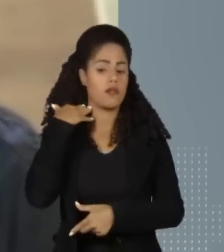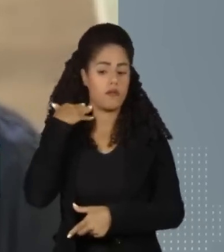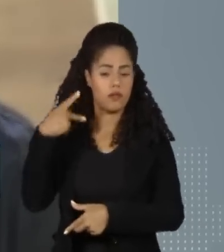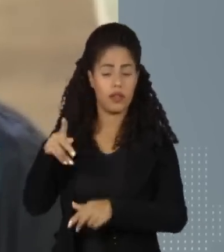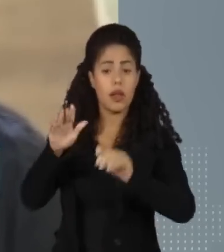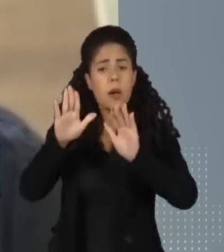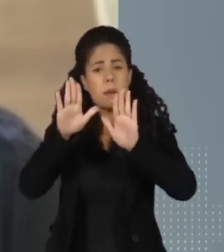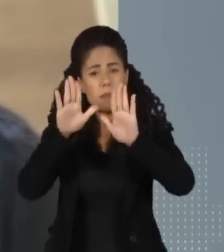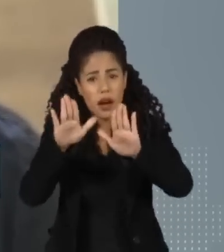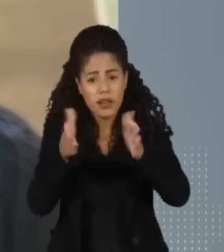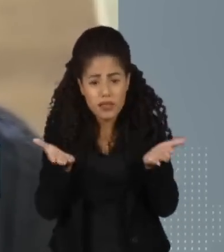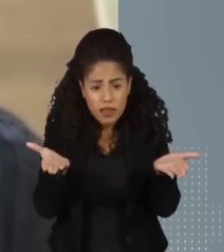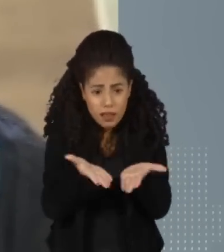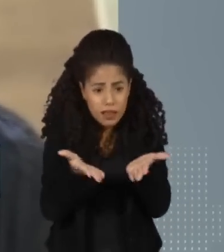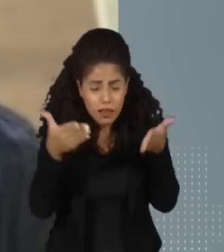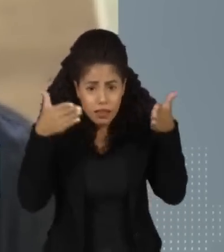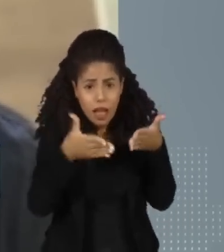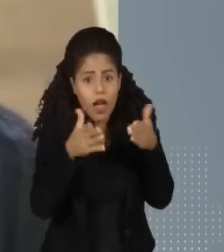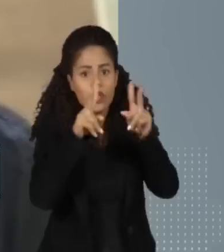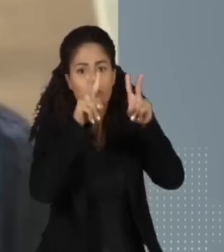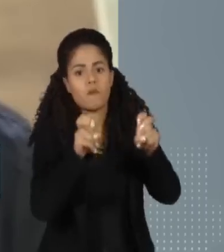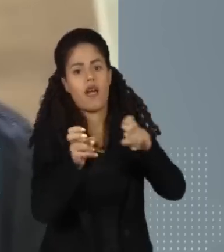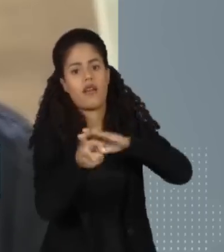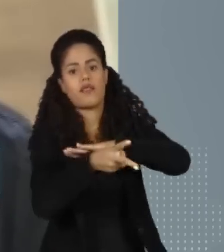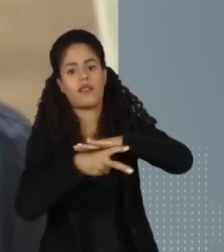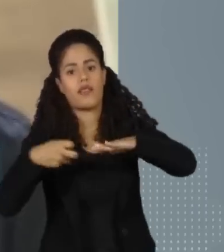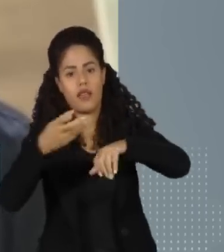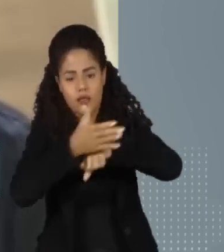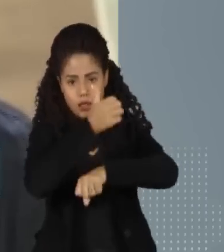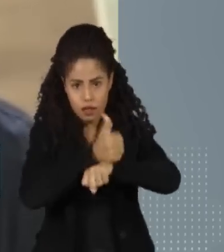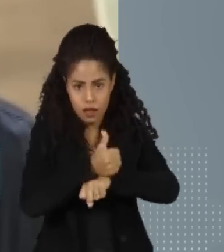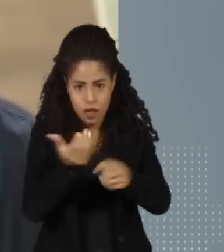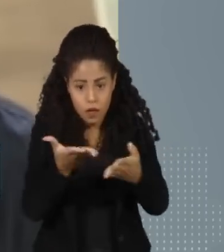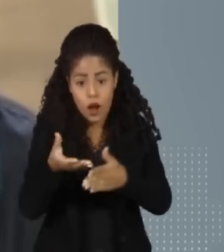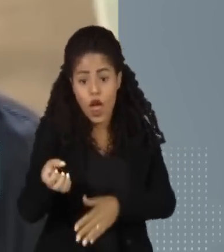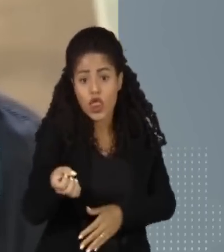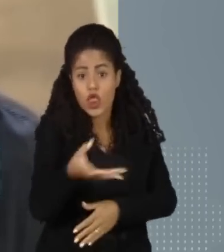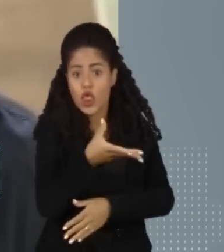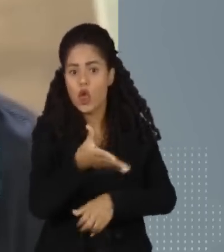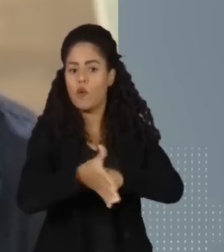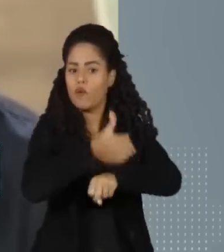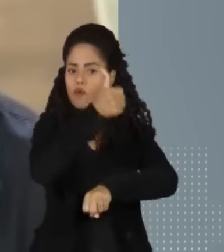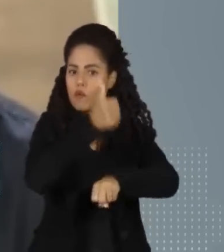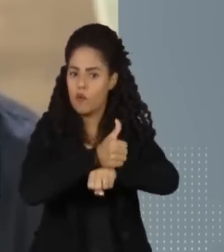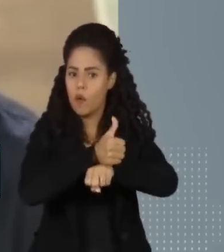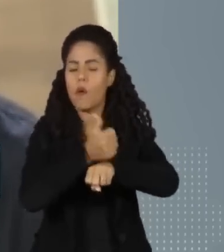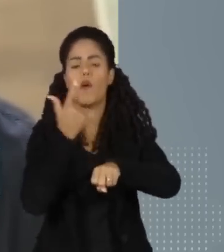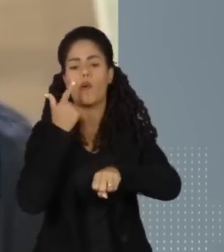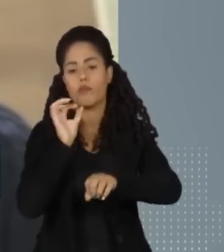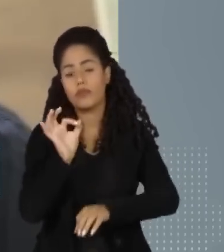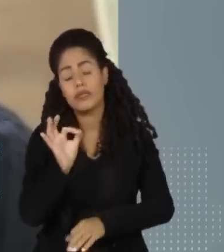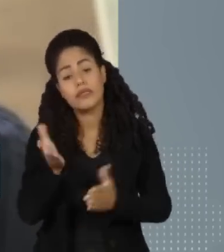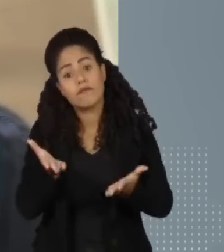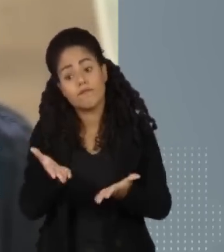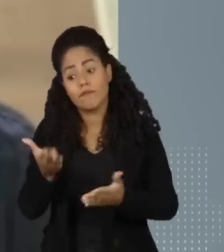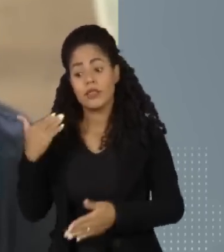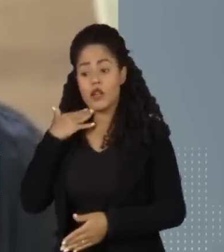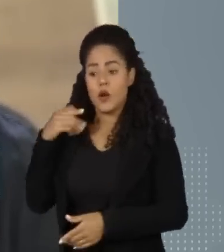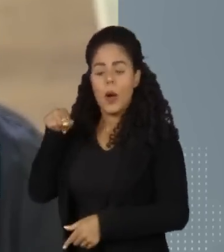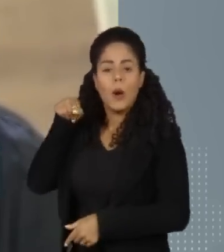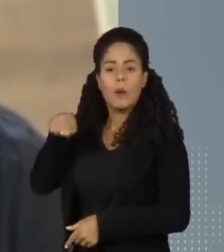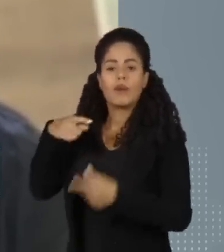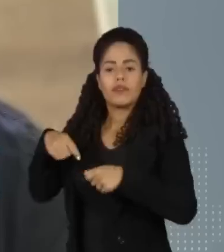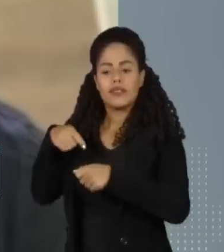mas nesse caso específico das fraudes ocorrendo essa nova modalidade de golpe envolvendo o PIX,